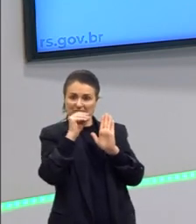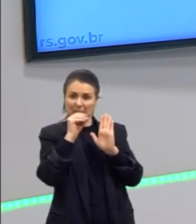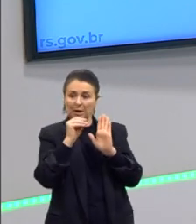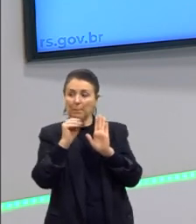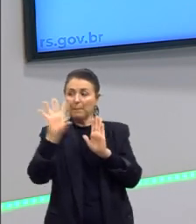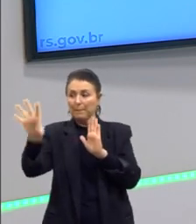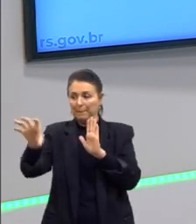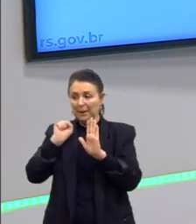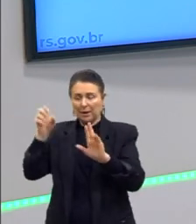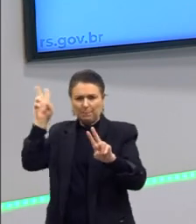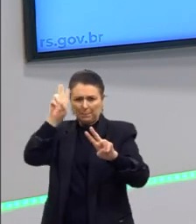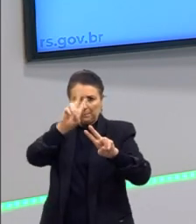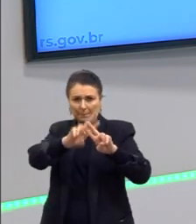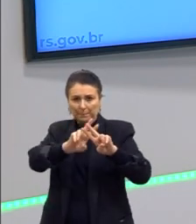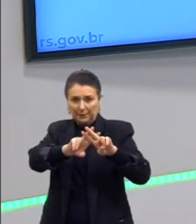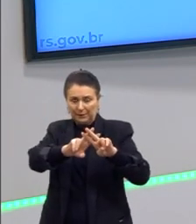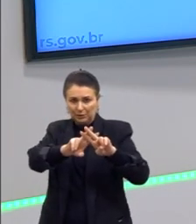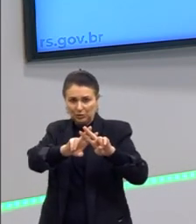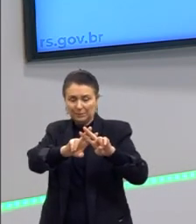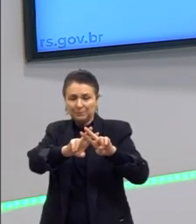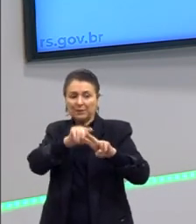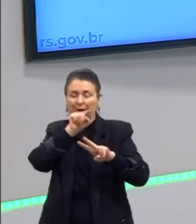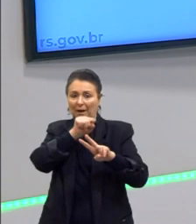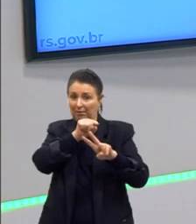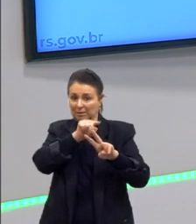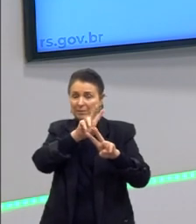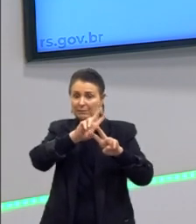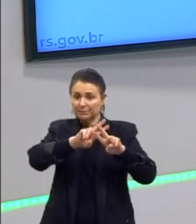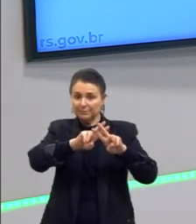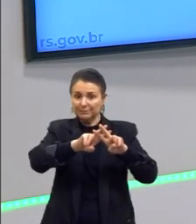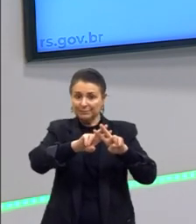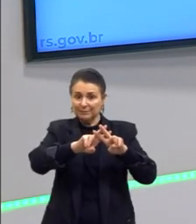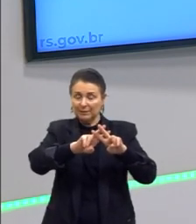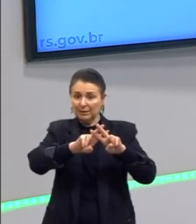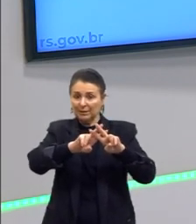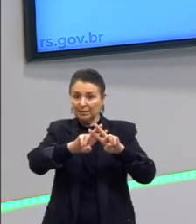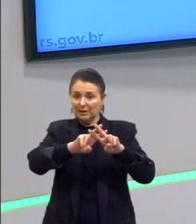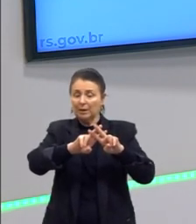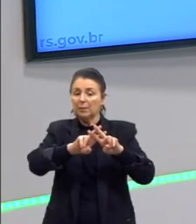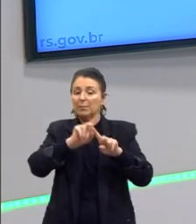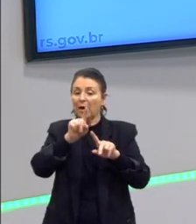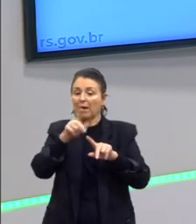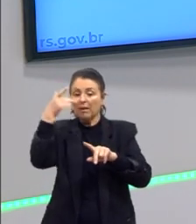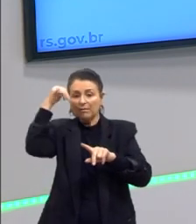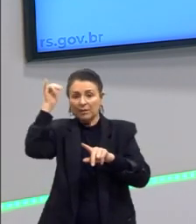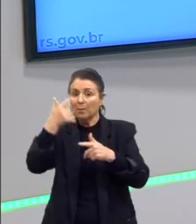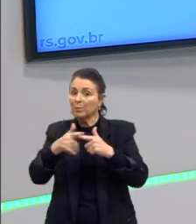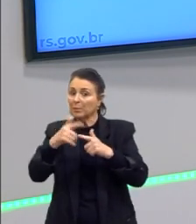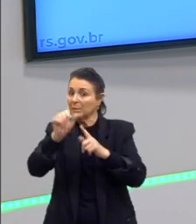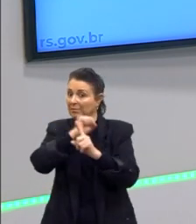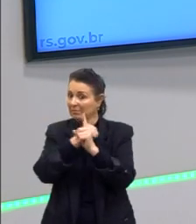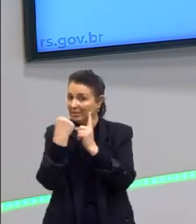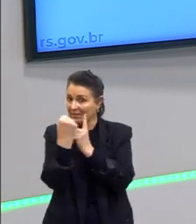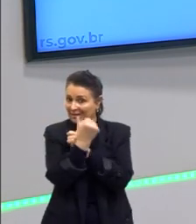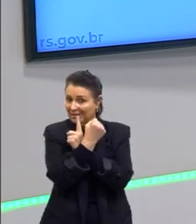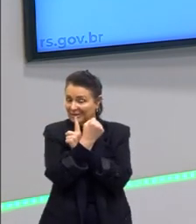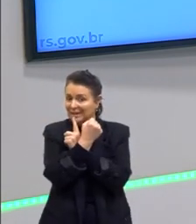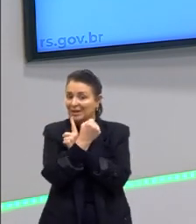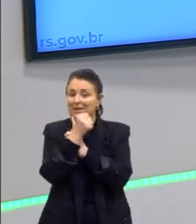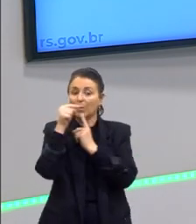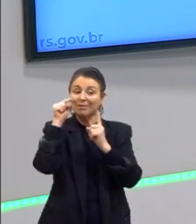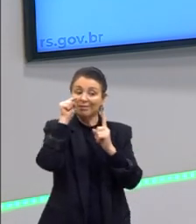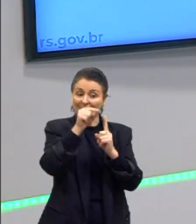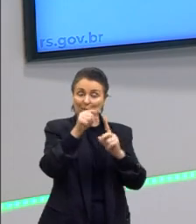disciplina para serem úteis à sociedade. Aí nesse local elas teriam esse processo de